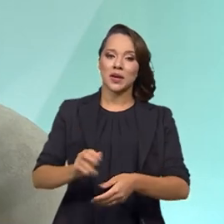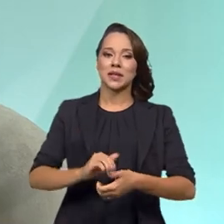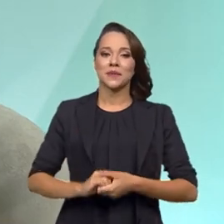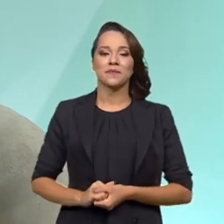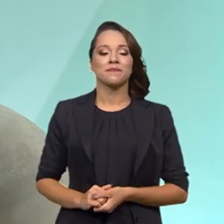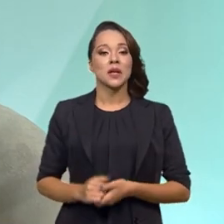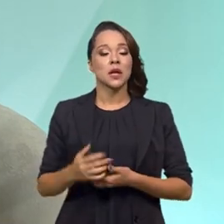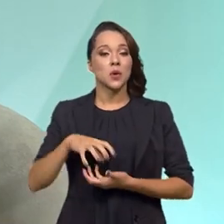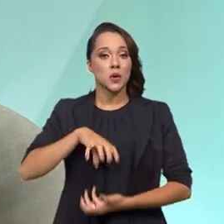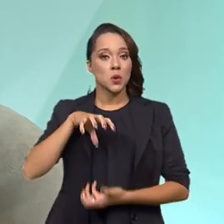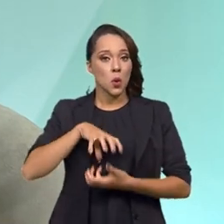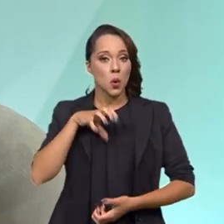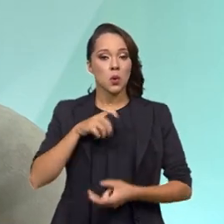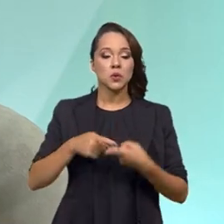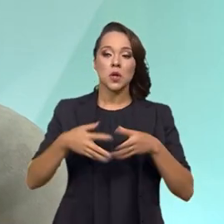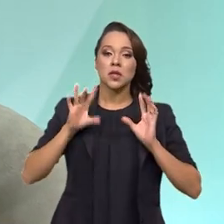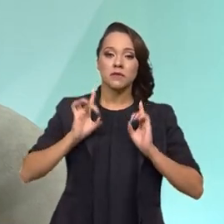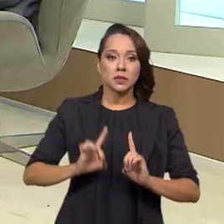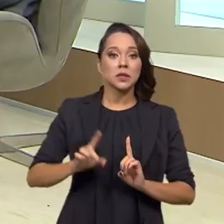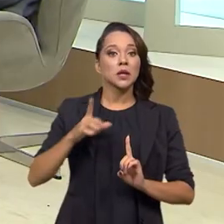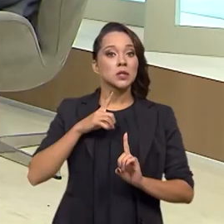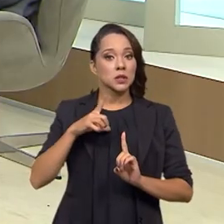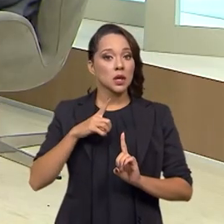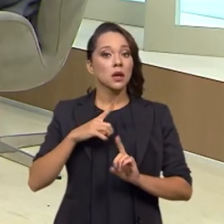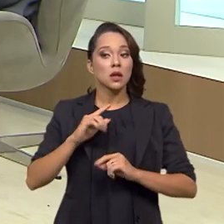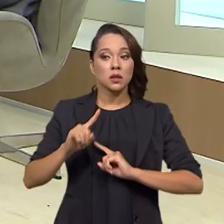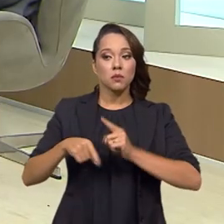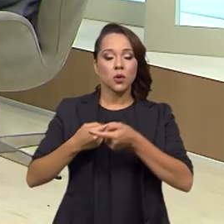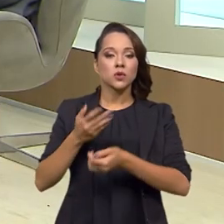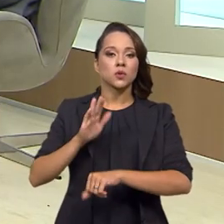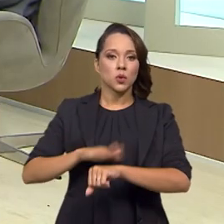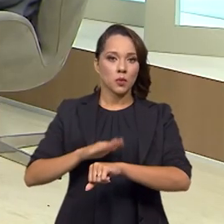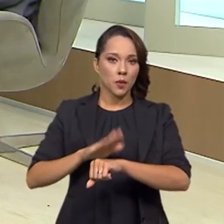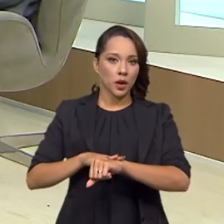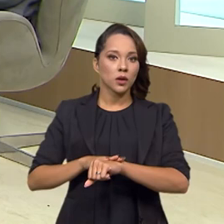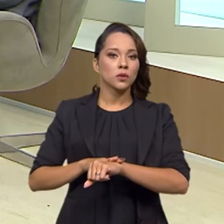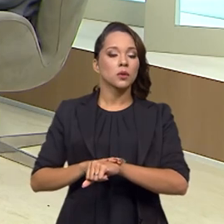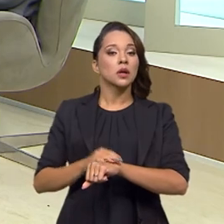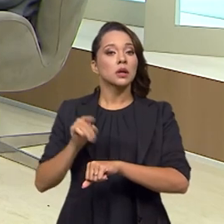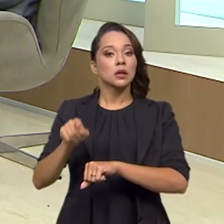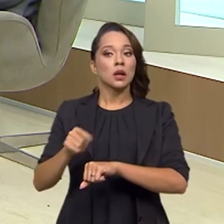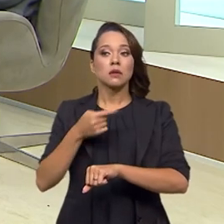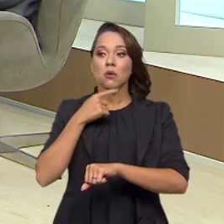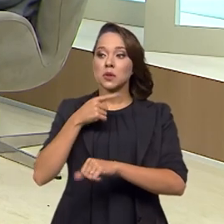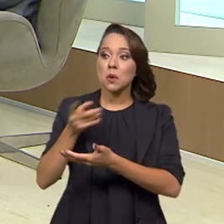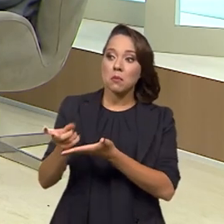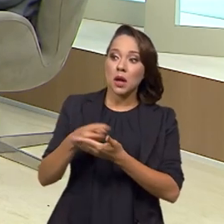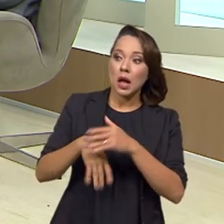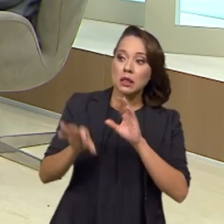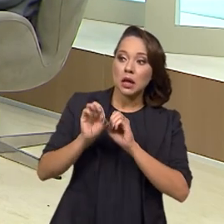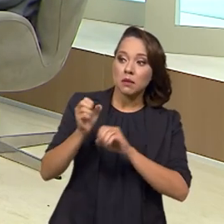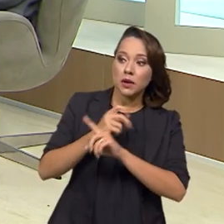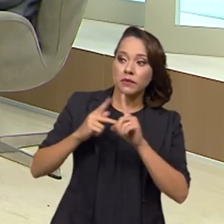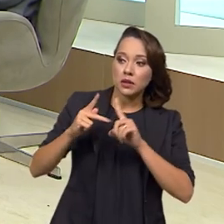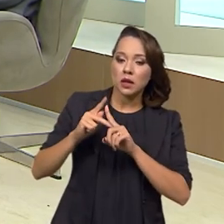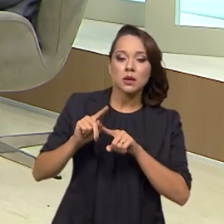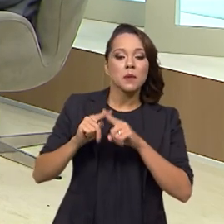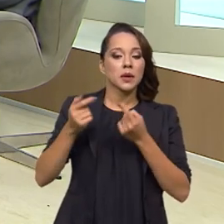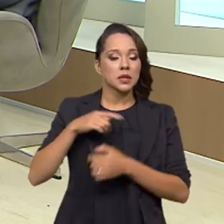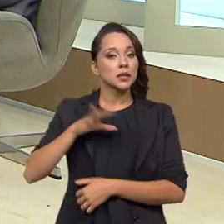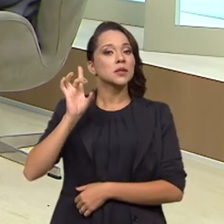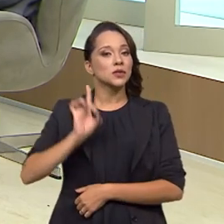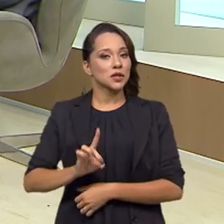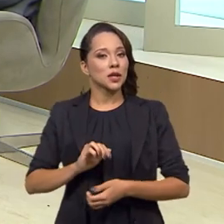que o idoso, o deficiente recebe a partir do momento que ele não recolheu nada para a Previdência, mas ele tem esse